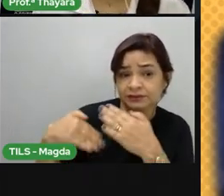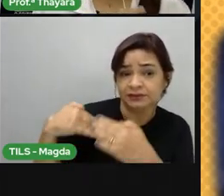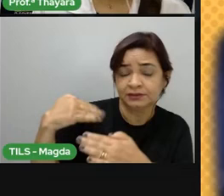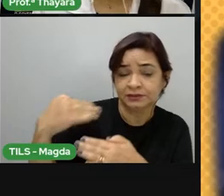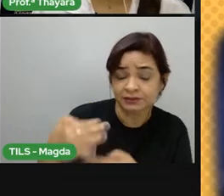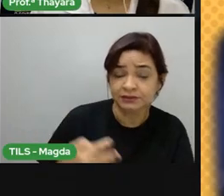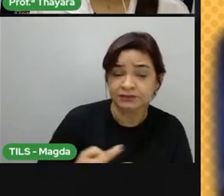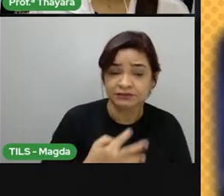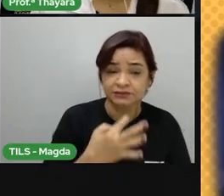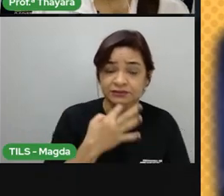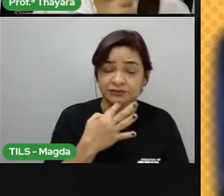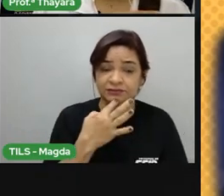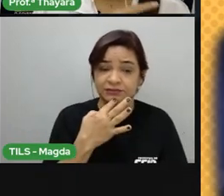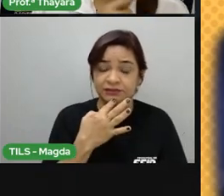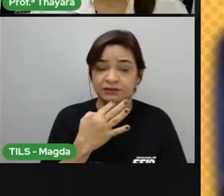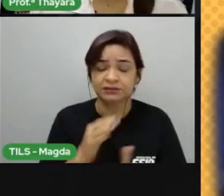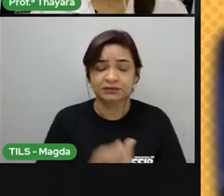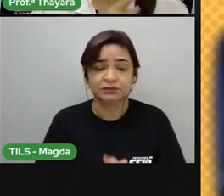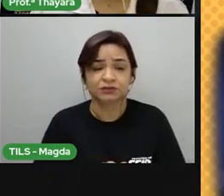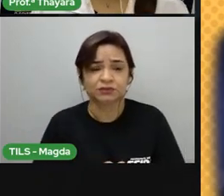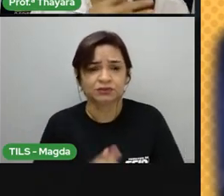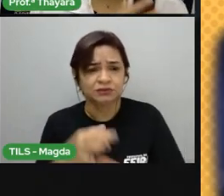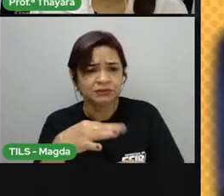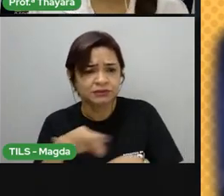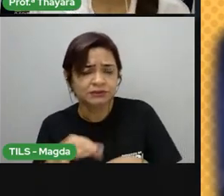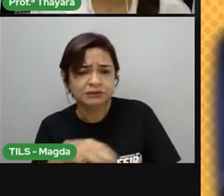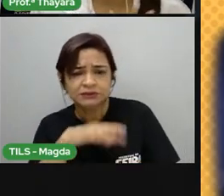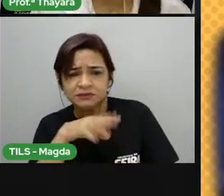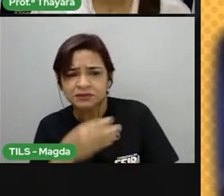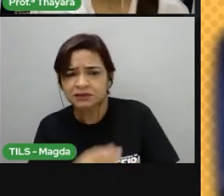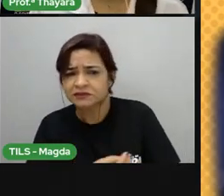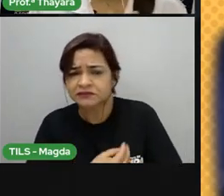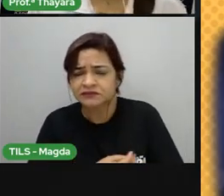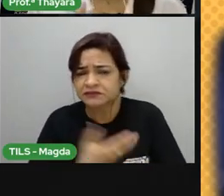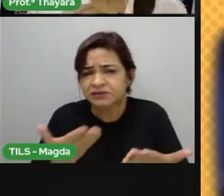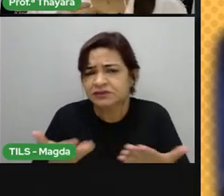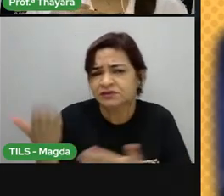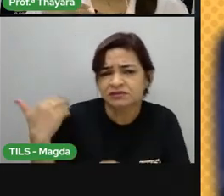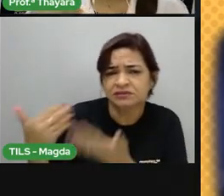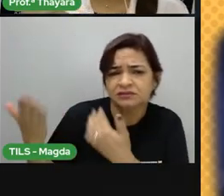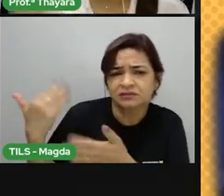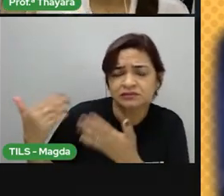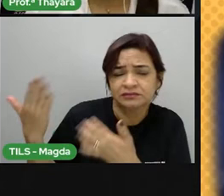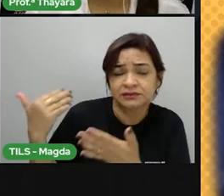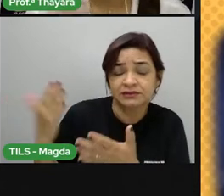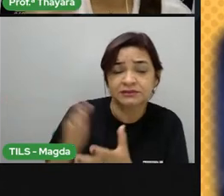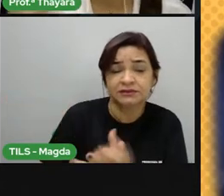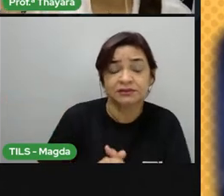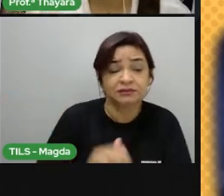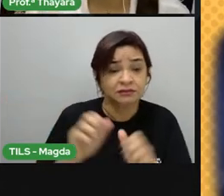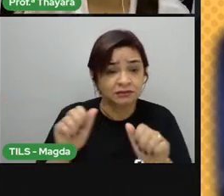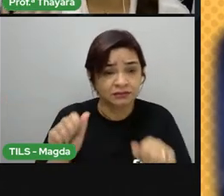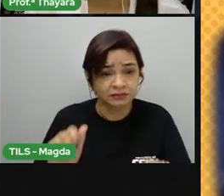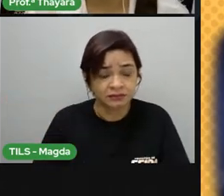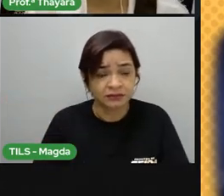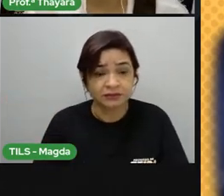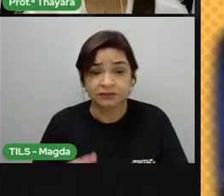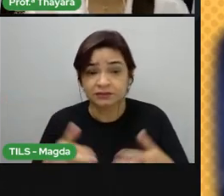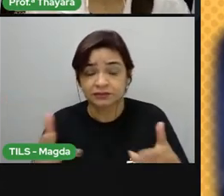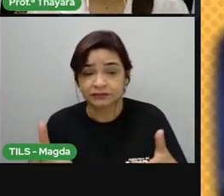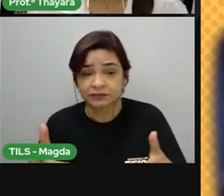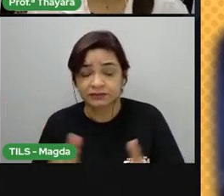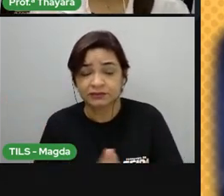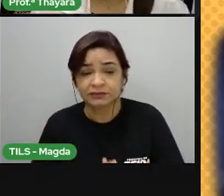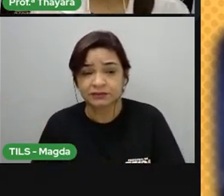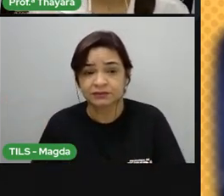conhecimento que a gente tem dos animais, dos seres vivos que viveram antes da gente, a gente pode ter várias informações